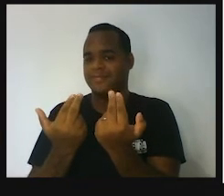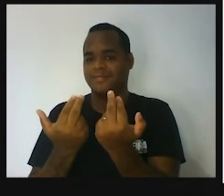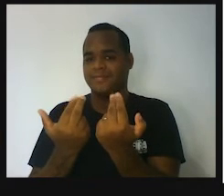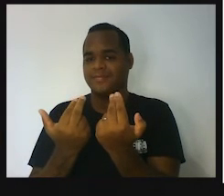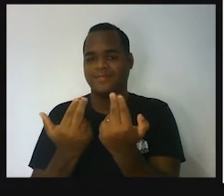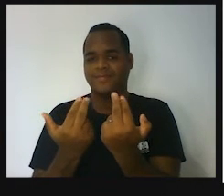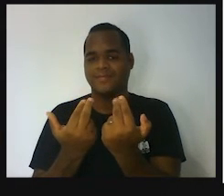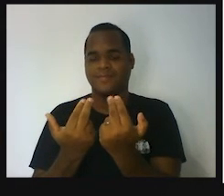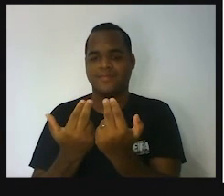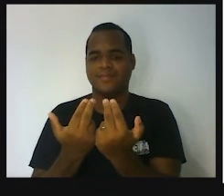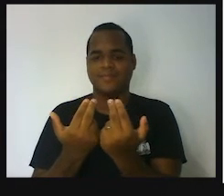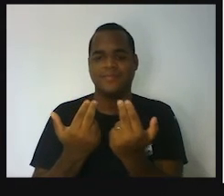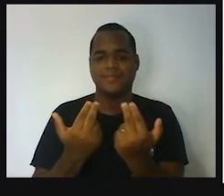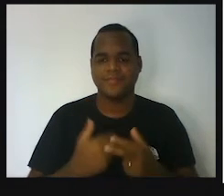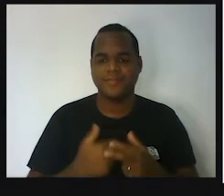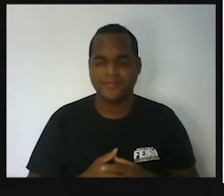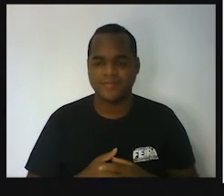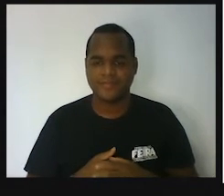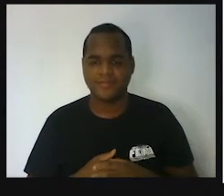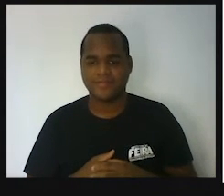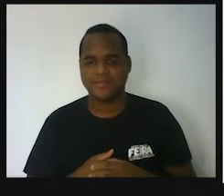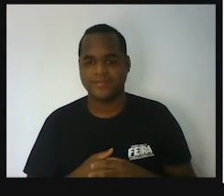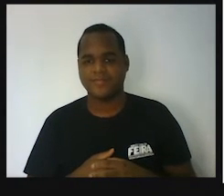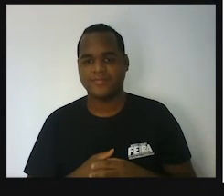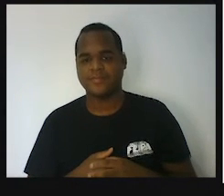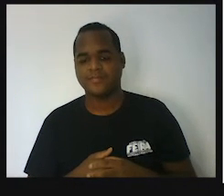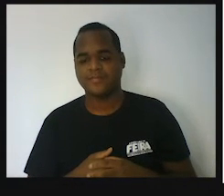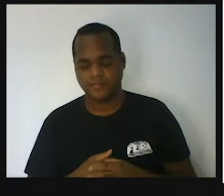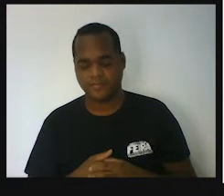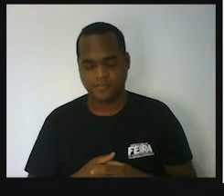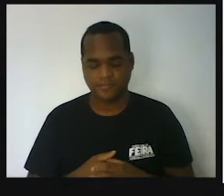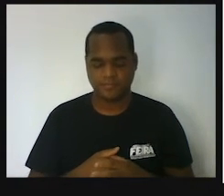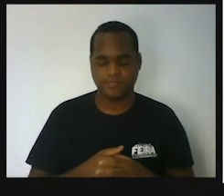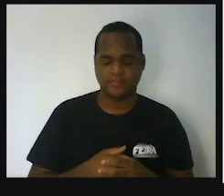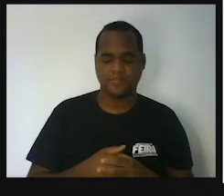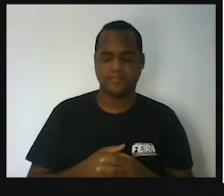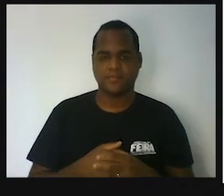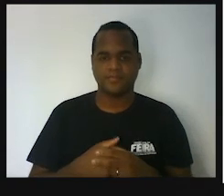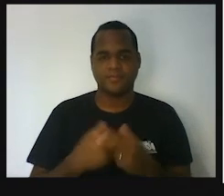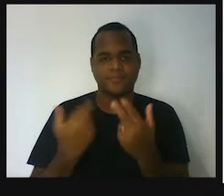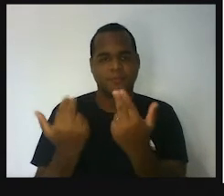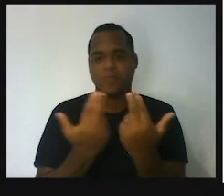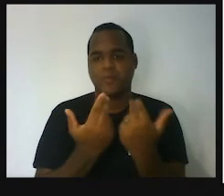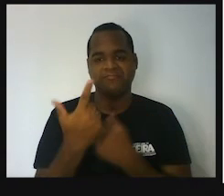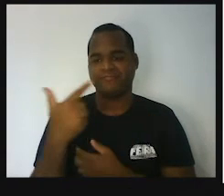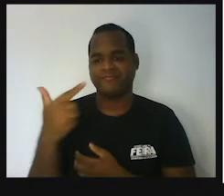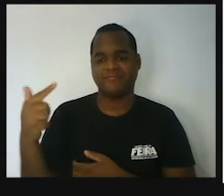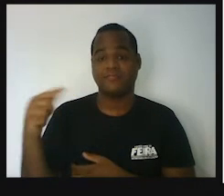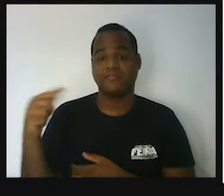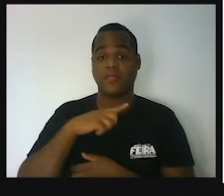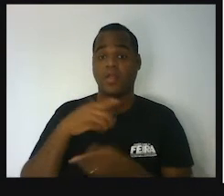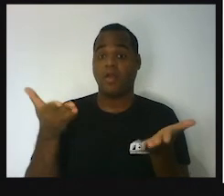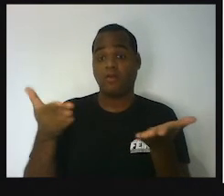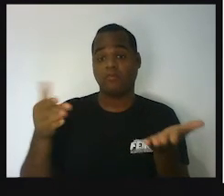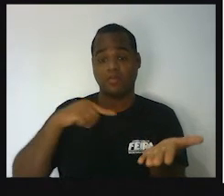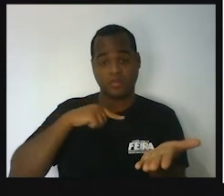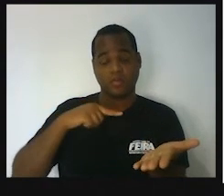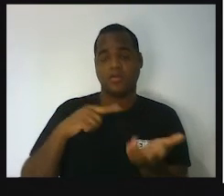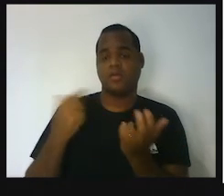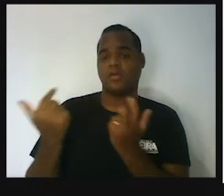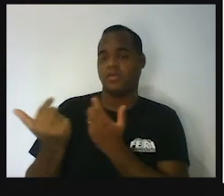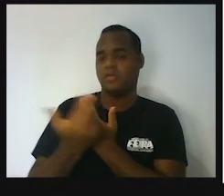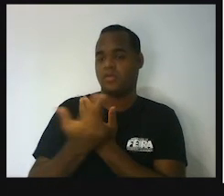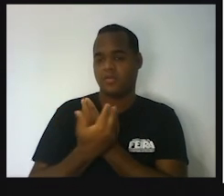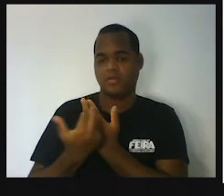Desculpa, gente. Ó, não tinha esses iguais. E agora tem esses iguais.